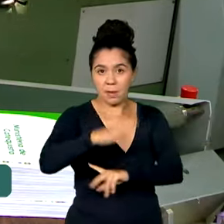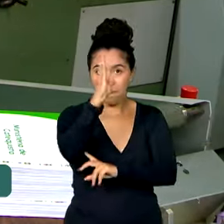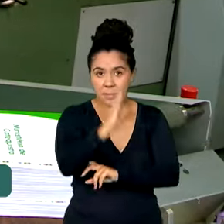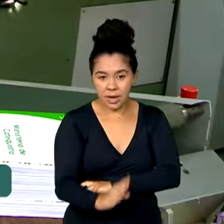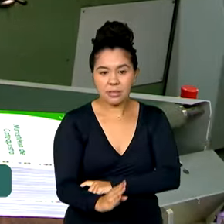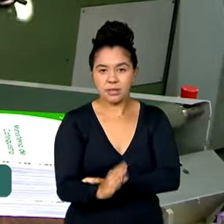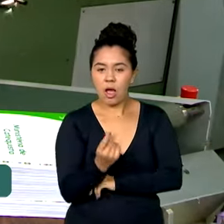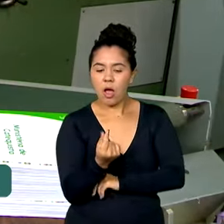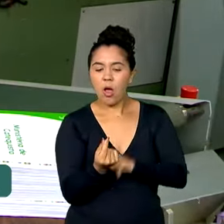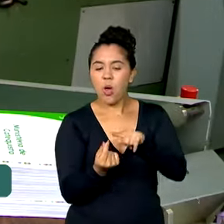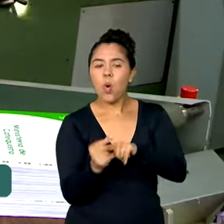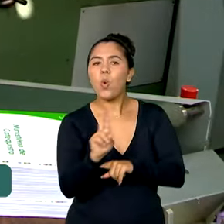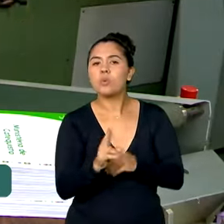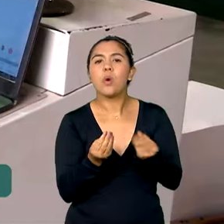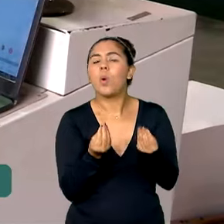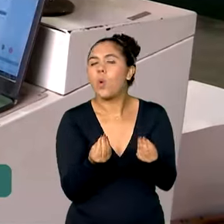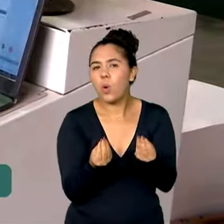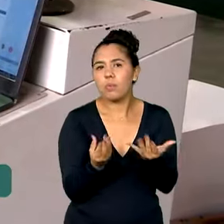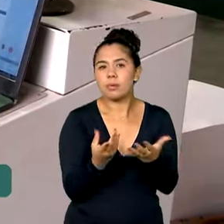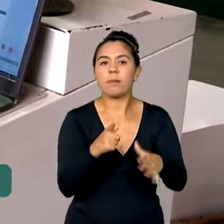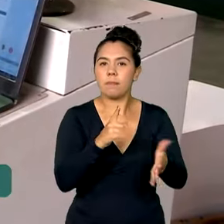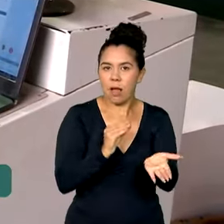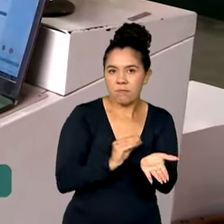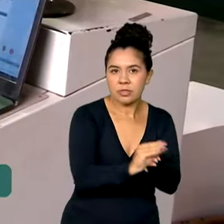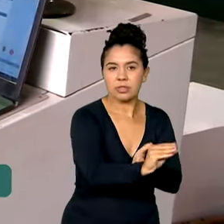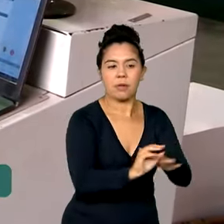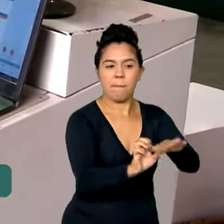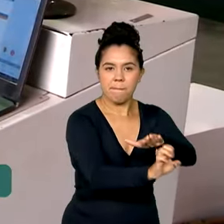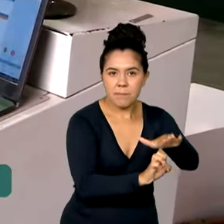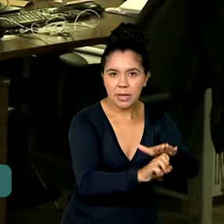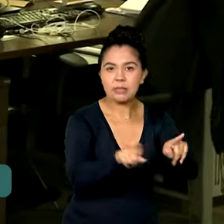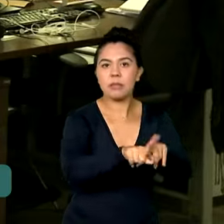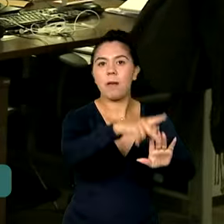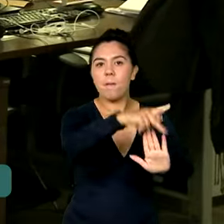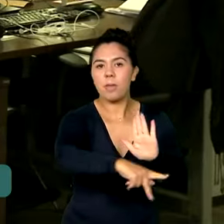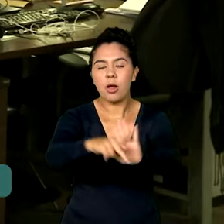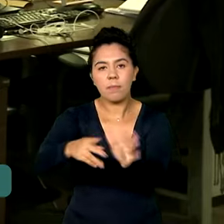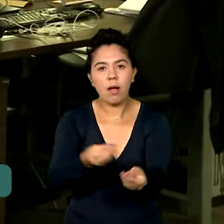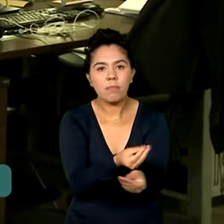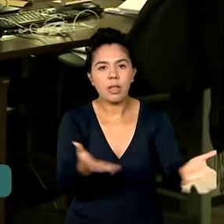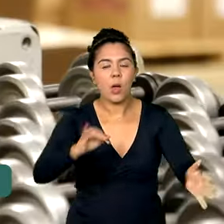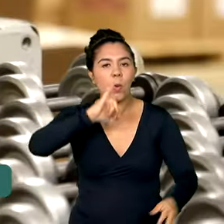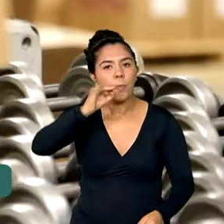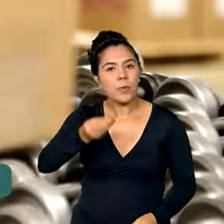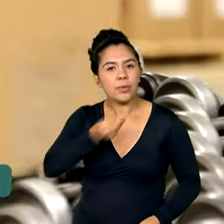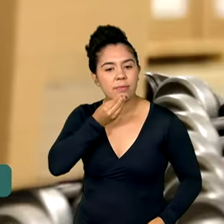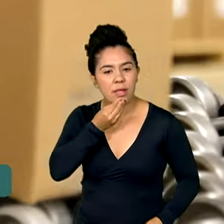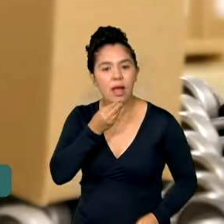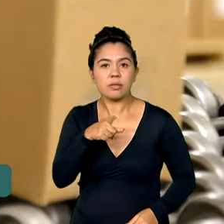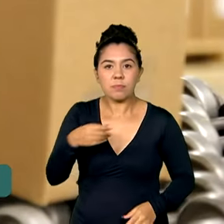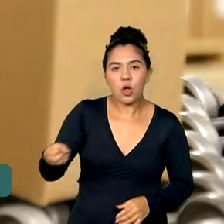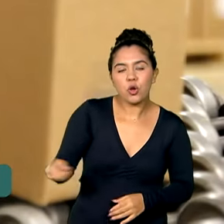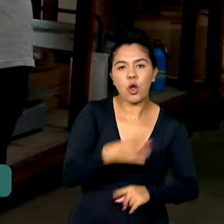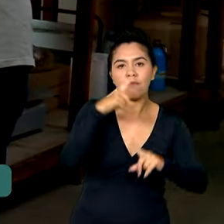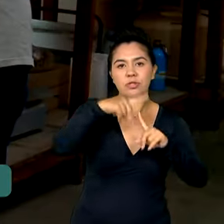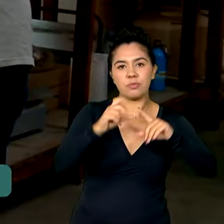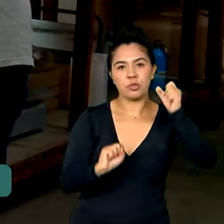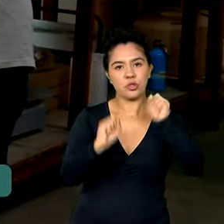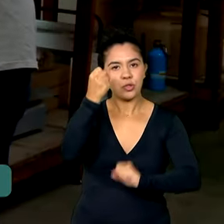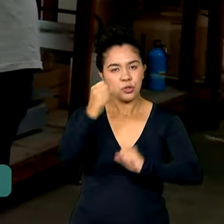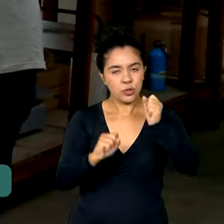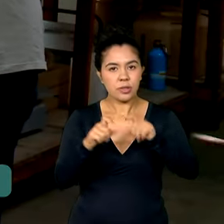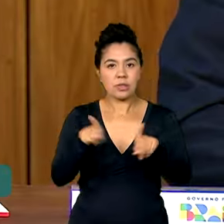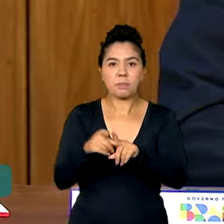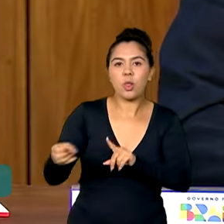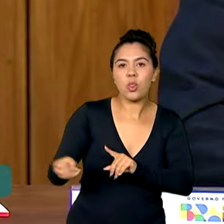recursos serão usados para investir em empresas e projetos, incluindo oportunidades relacionadas à nova indústria Brasil e ao novo